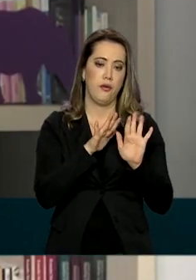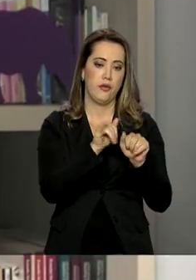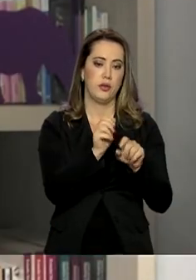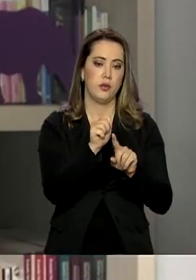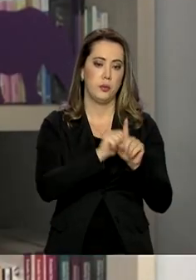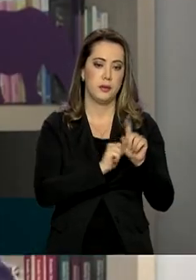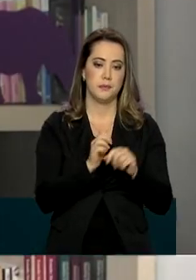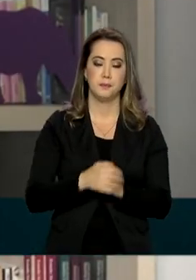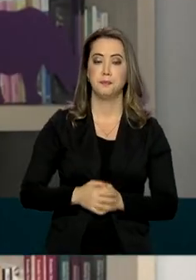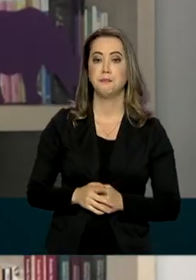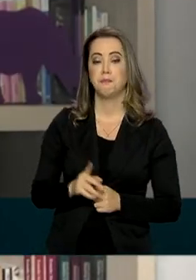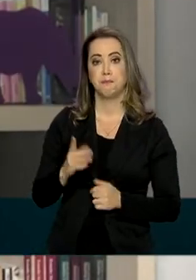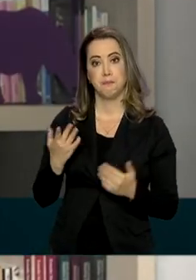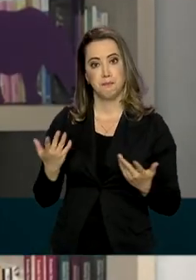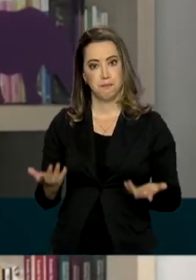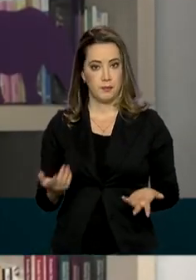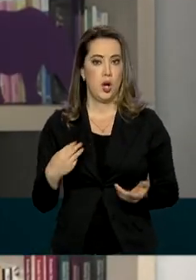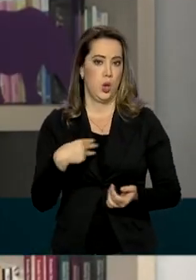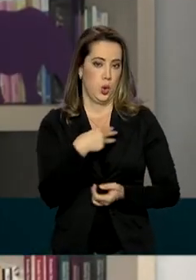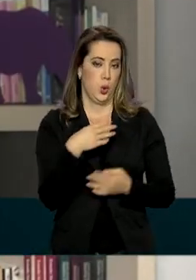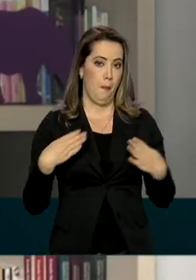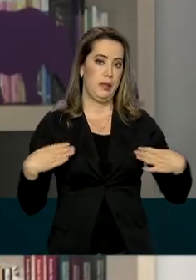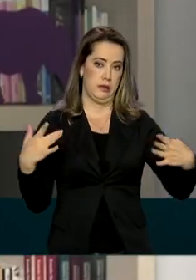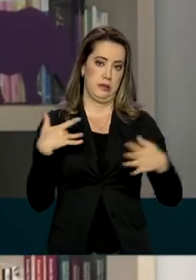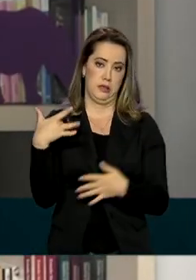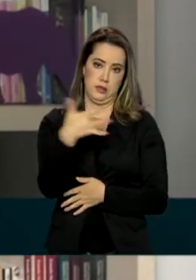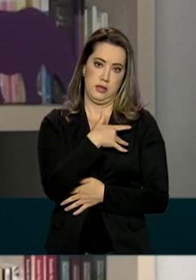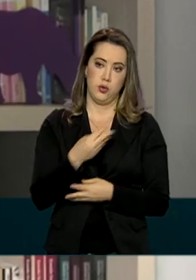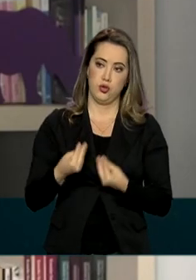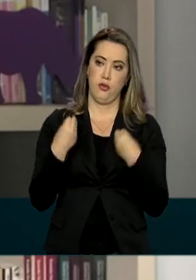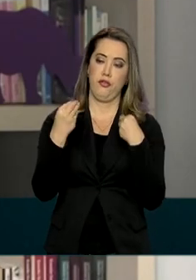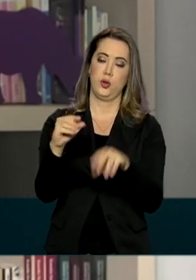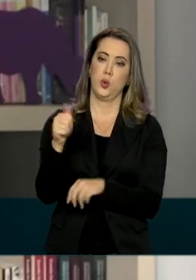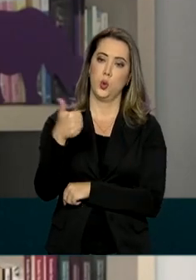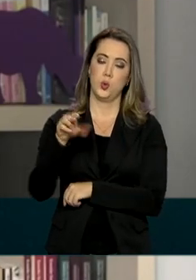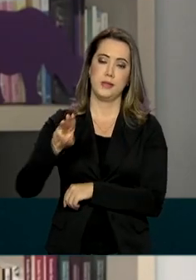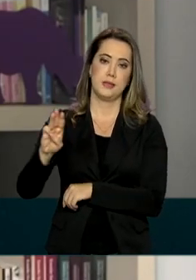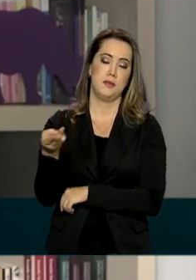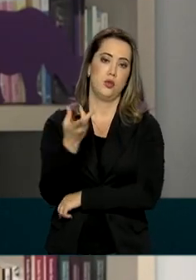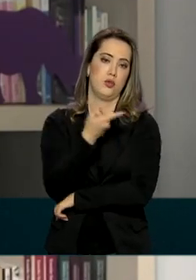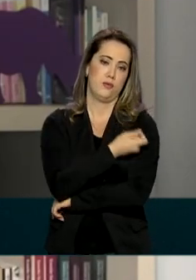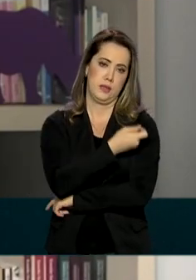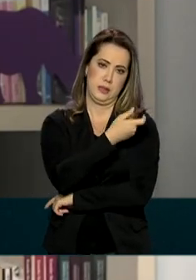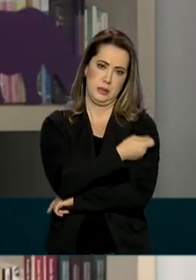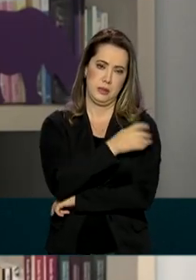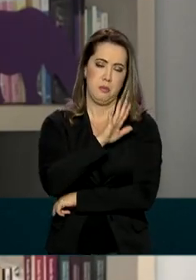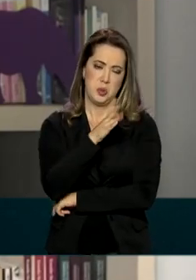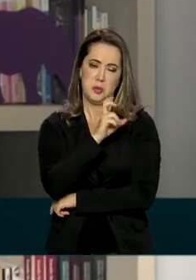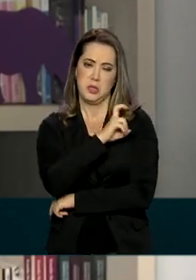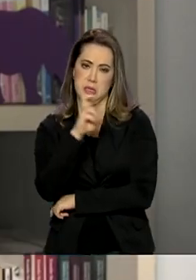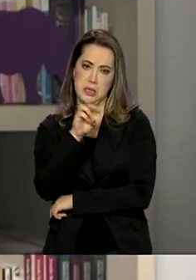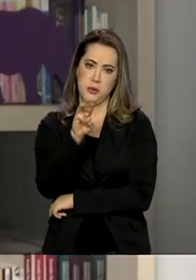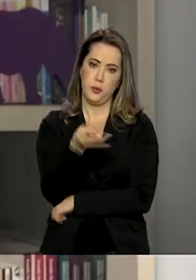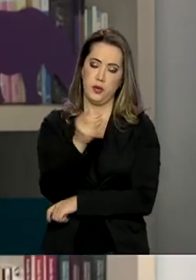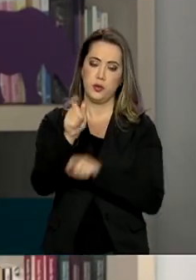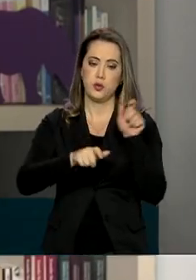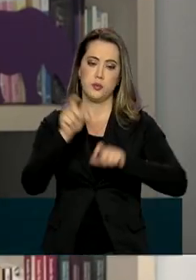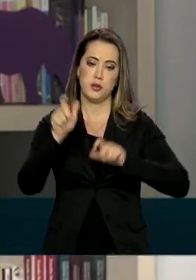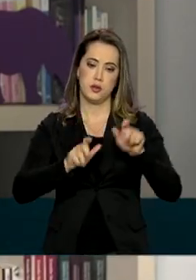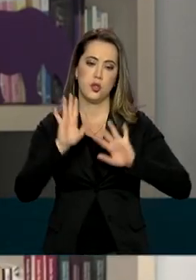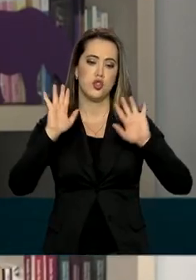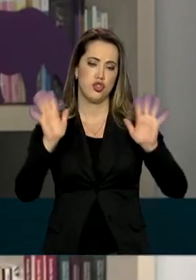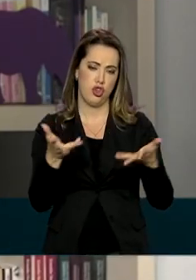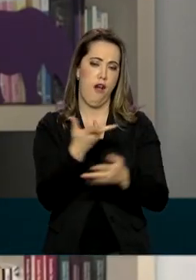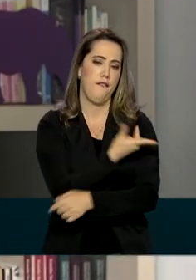Saúde já distribuiu 11 milhões de doses de vacinas. Cerca de 5 milhões de pessoas foram